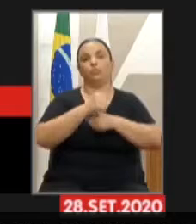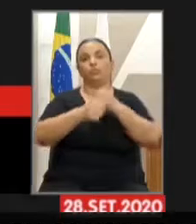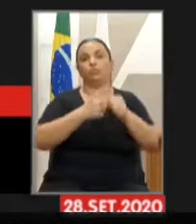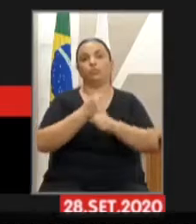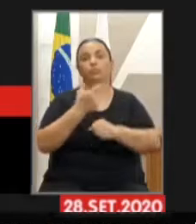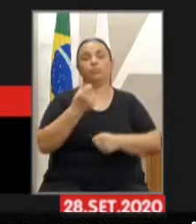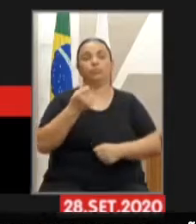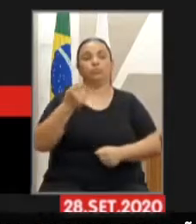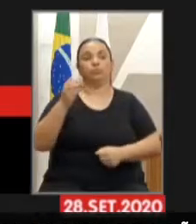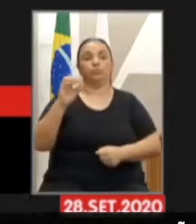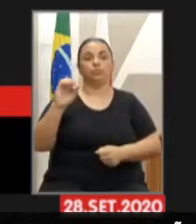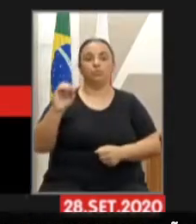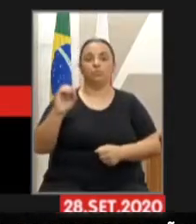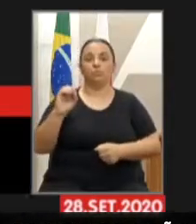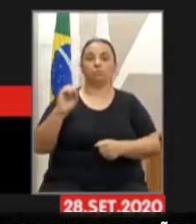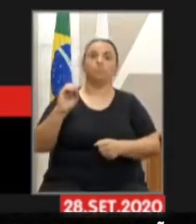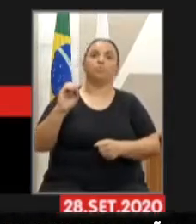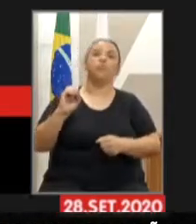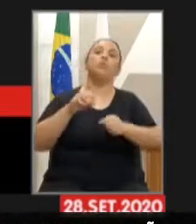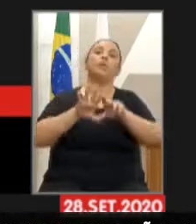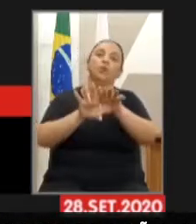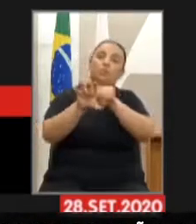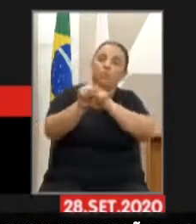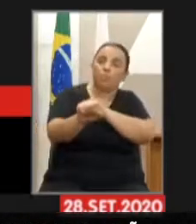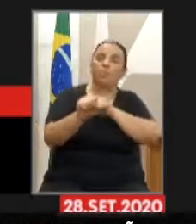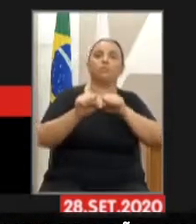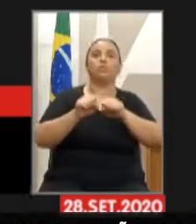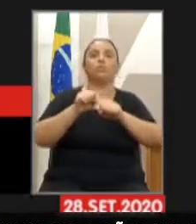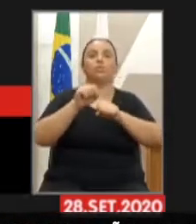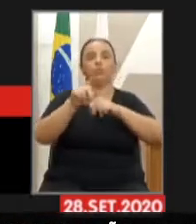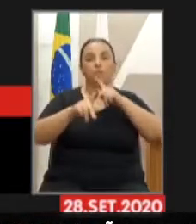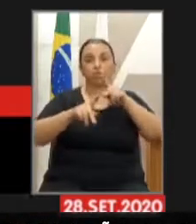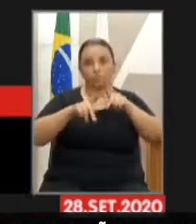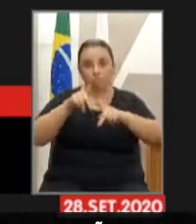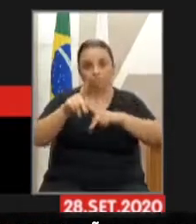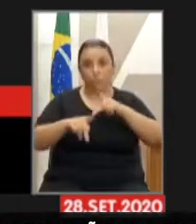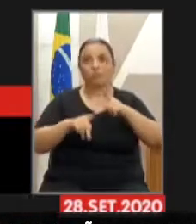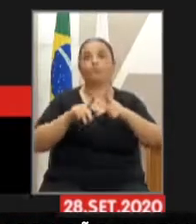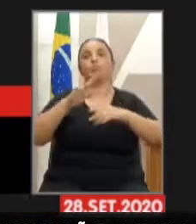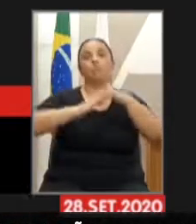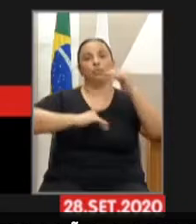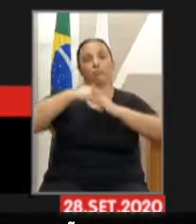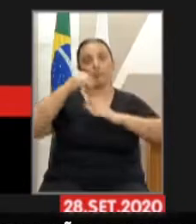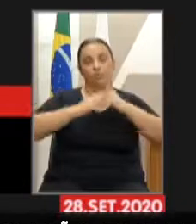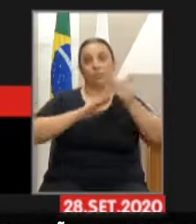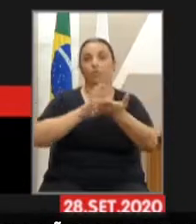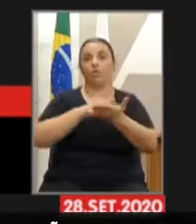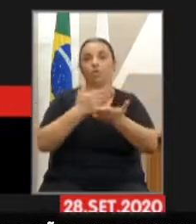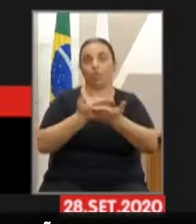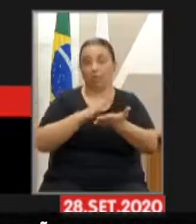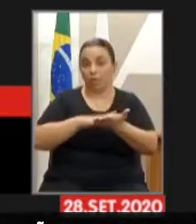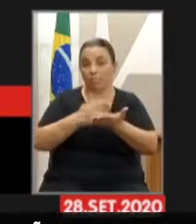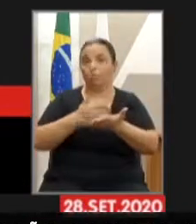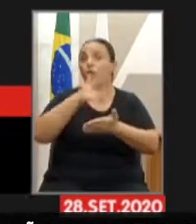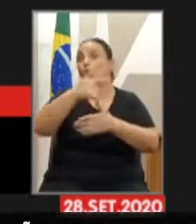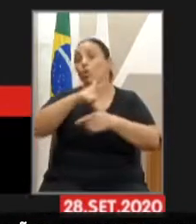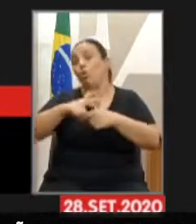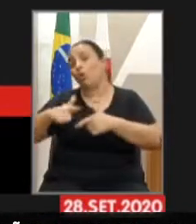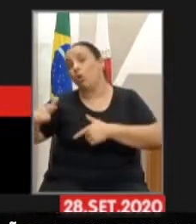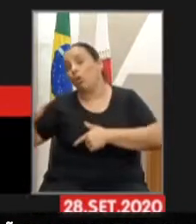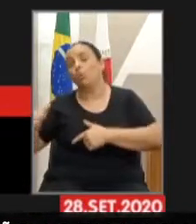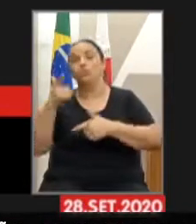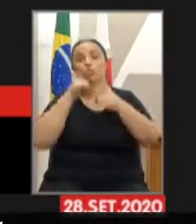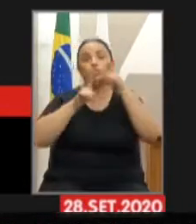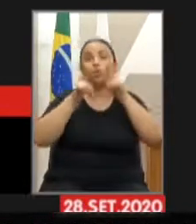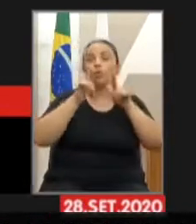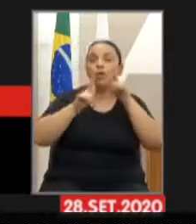e que é diretriz de formação dos profissionais internos de Libras, políticas educacionais, entre outras. E mais tarde, anexados à